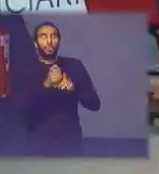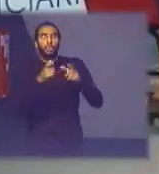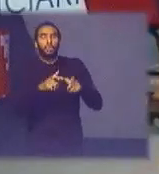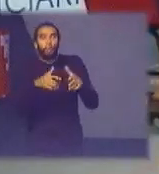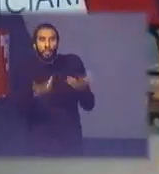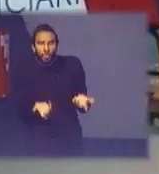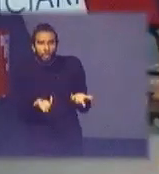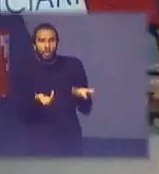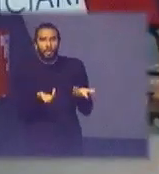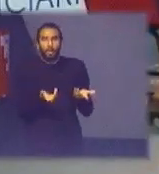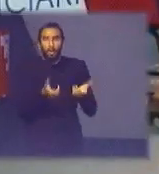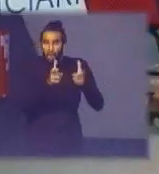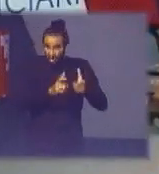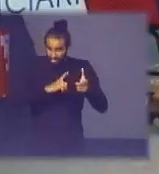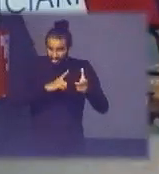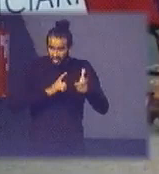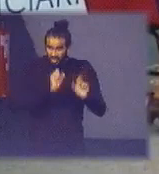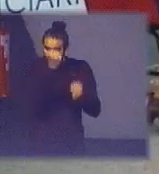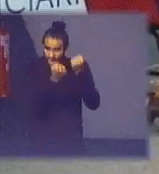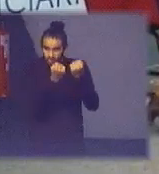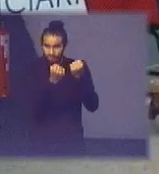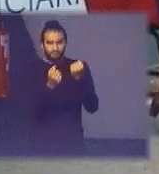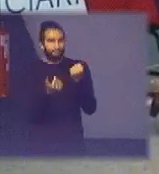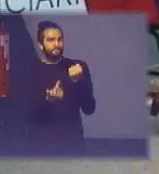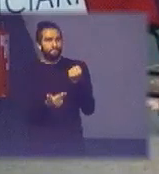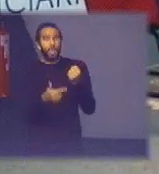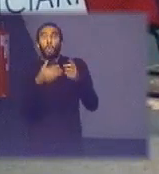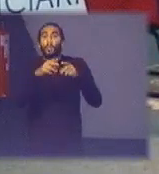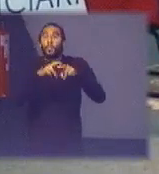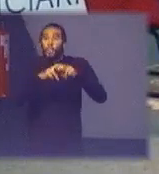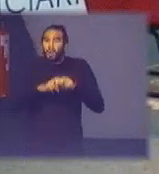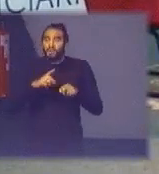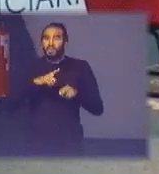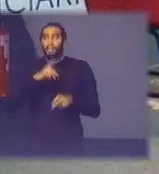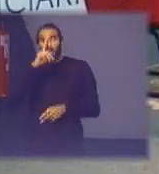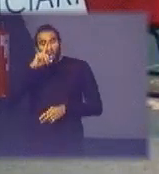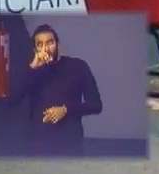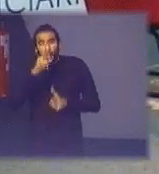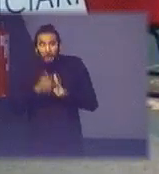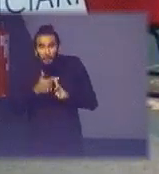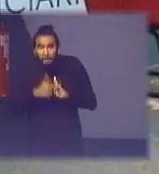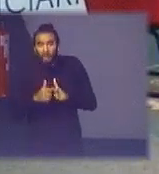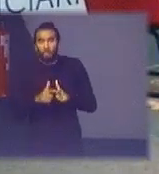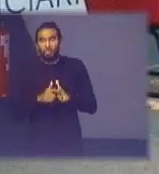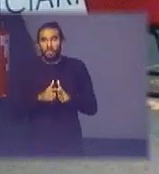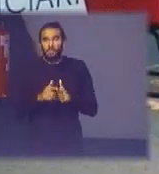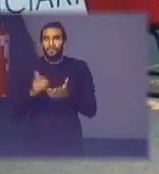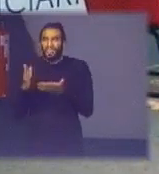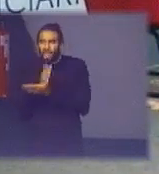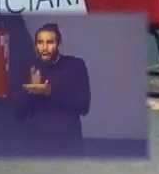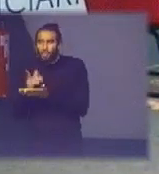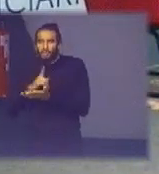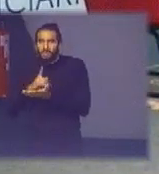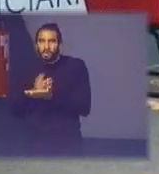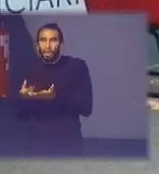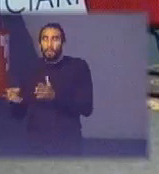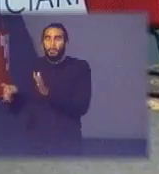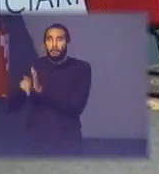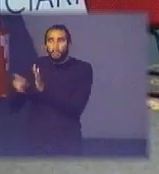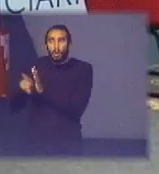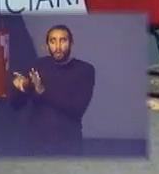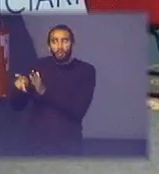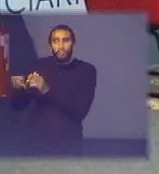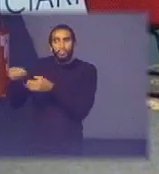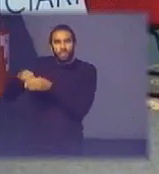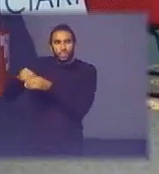localizadas as indústrias por isso eles são caracterizados como críticos alguns desses materiais críticos estão disponíveis no resíduo eletroeletrônico